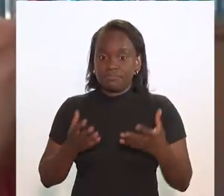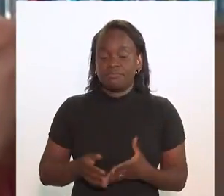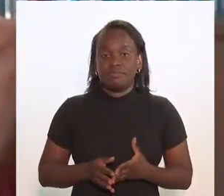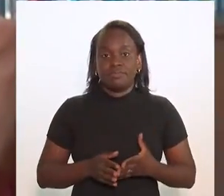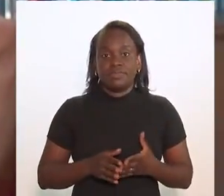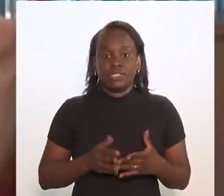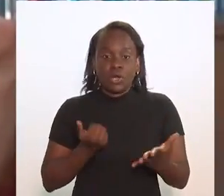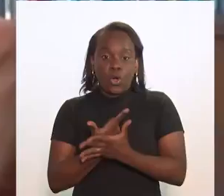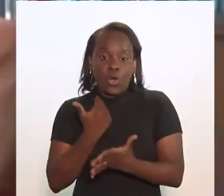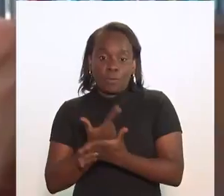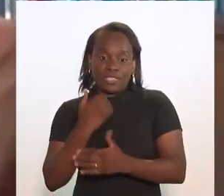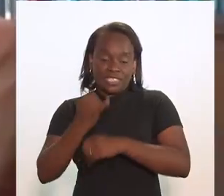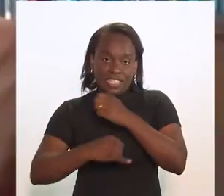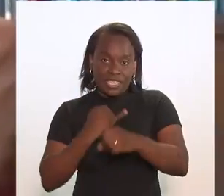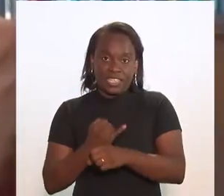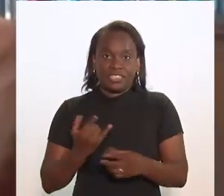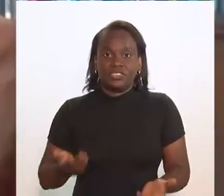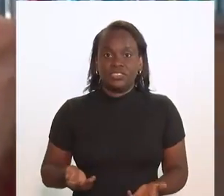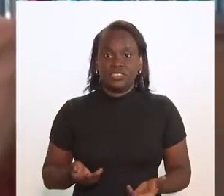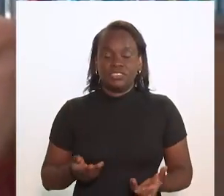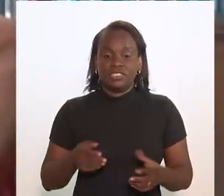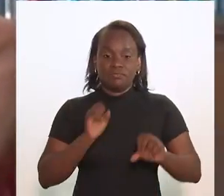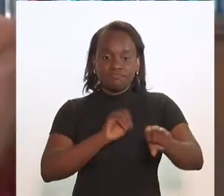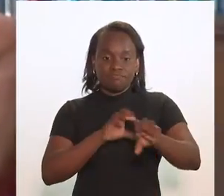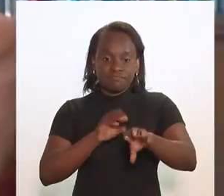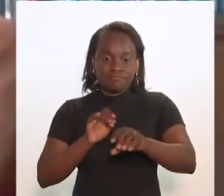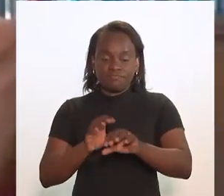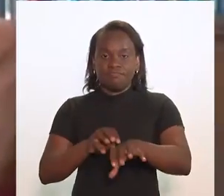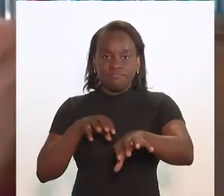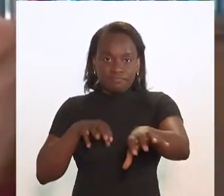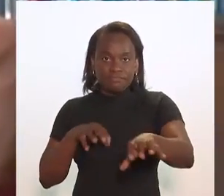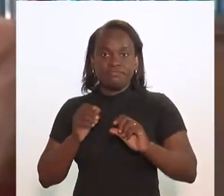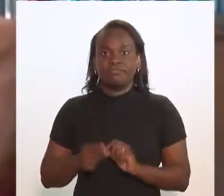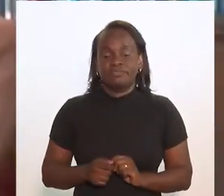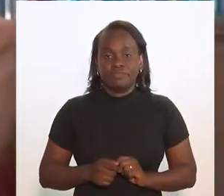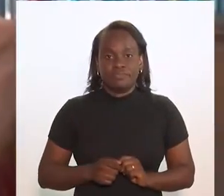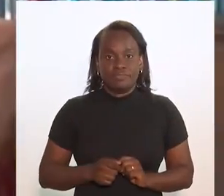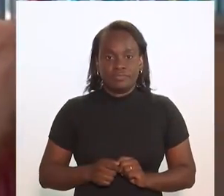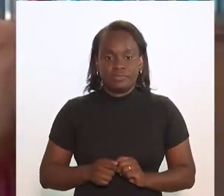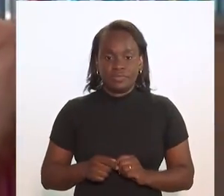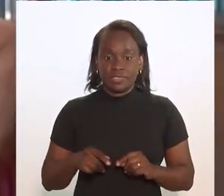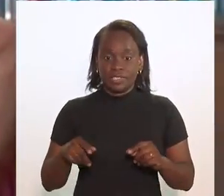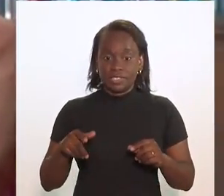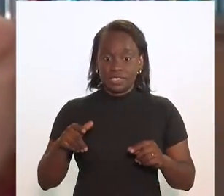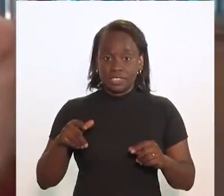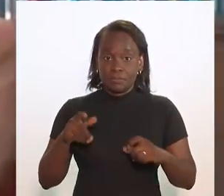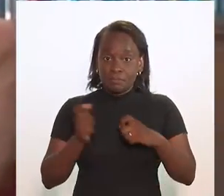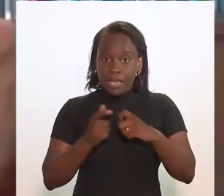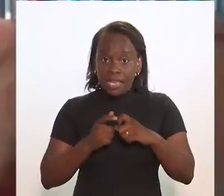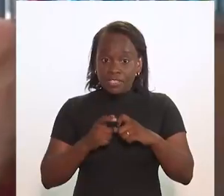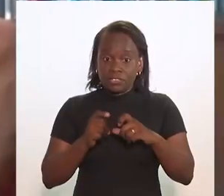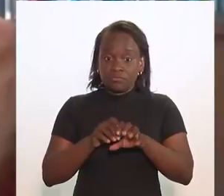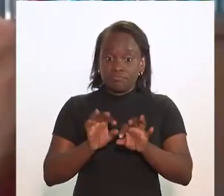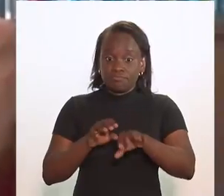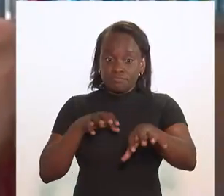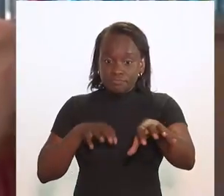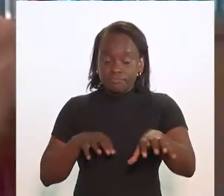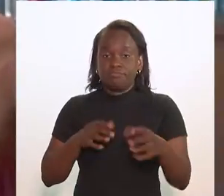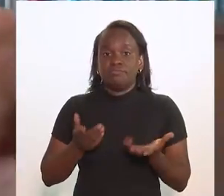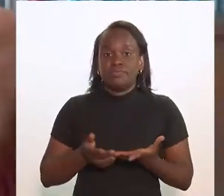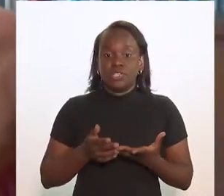as compras online, a educação à distância, a telemedicina,